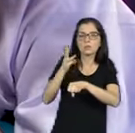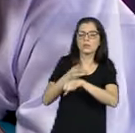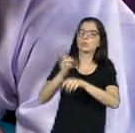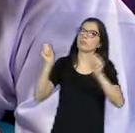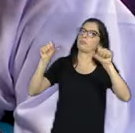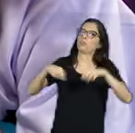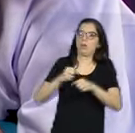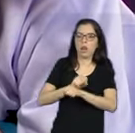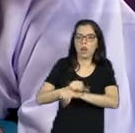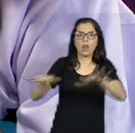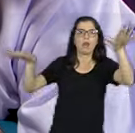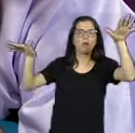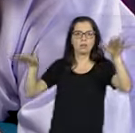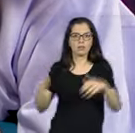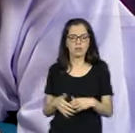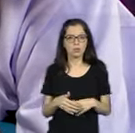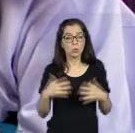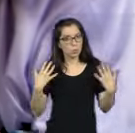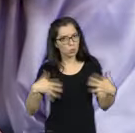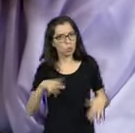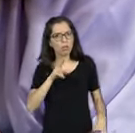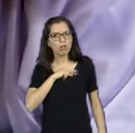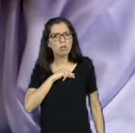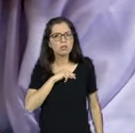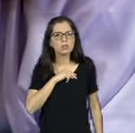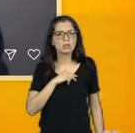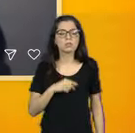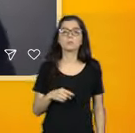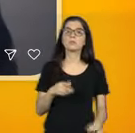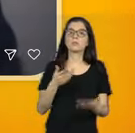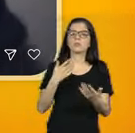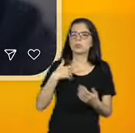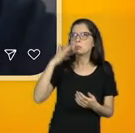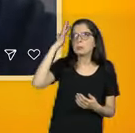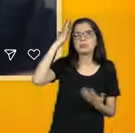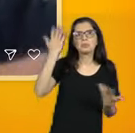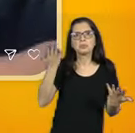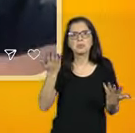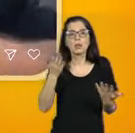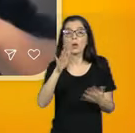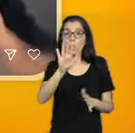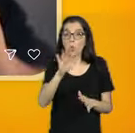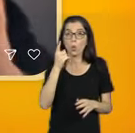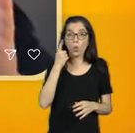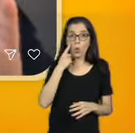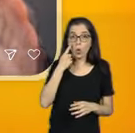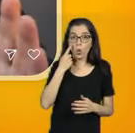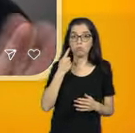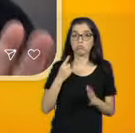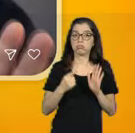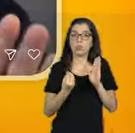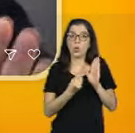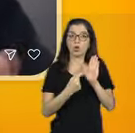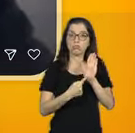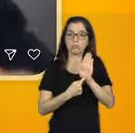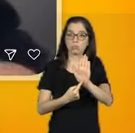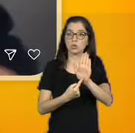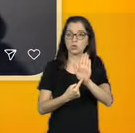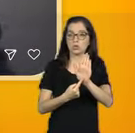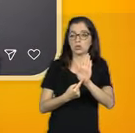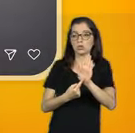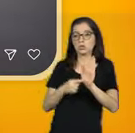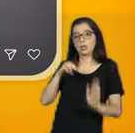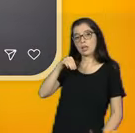exemplo. O lance envolve mais coisa do que a gente imagina, né? Emoticon vem de emoção e